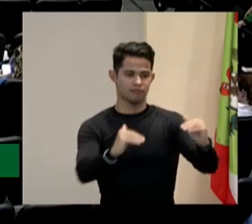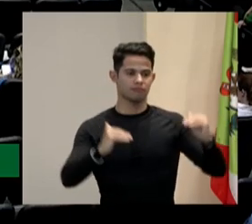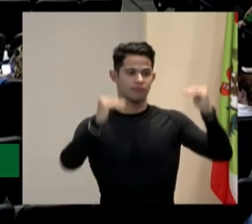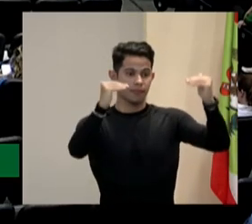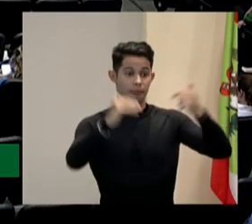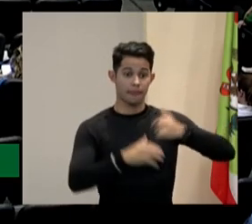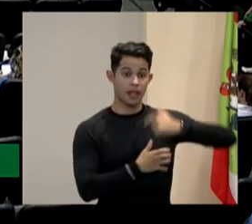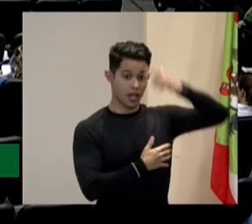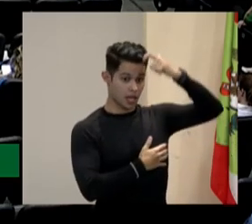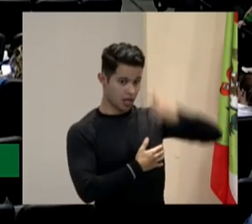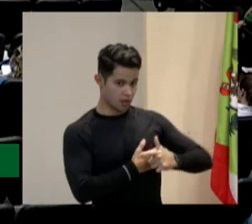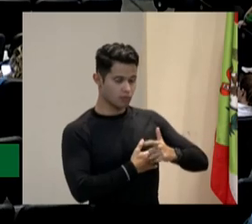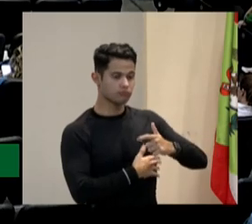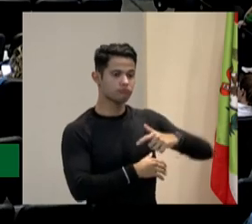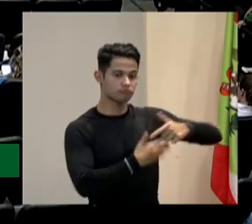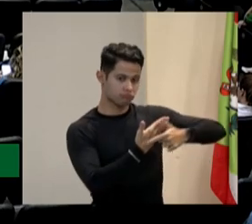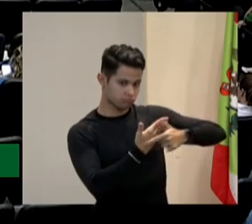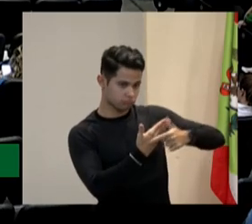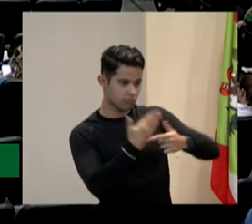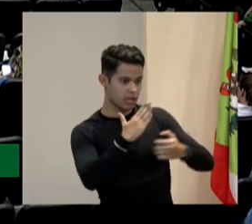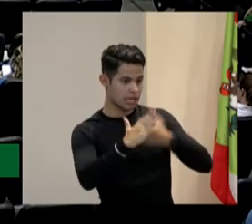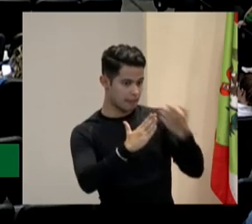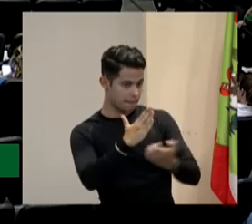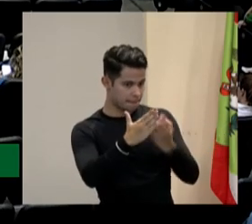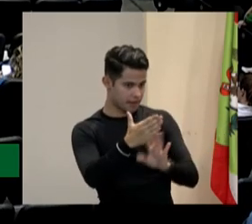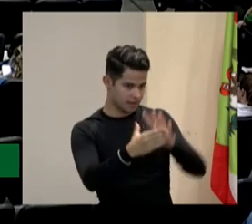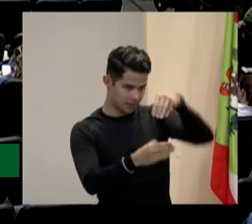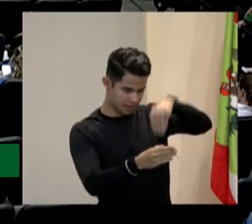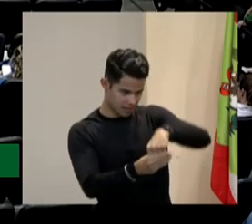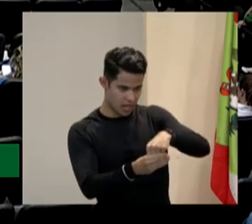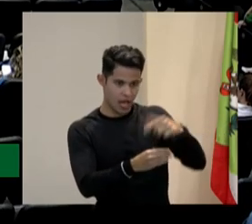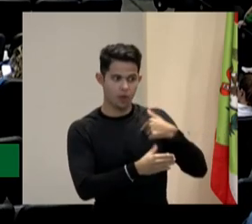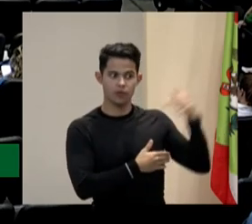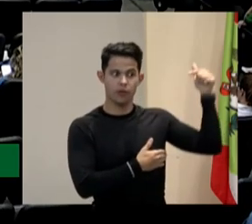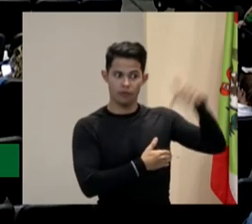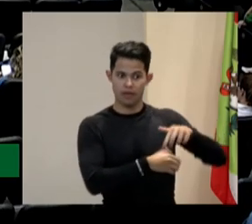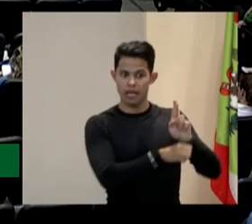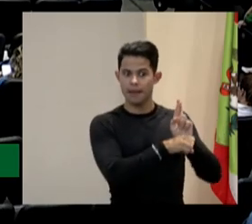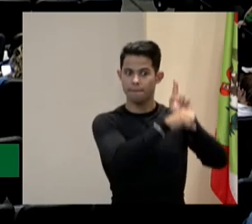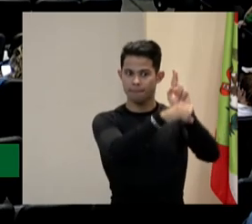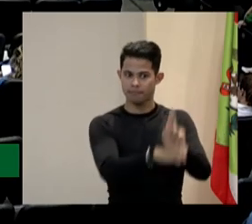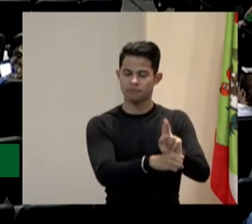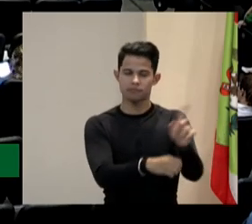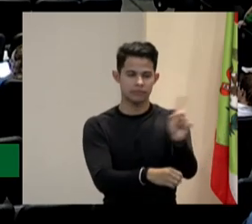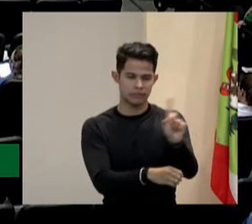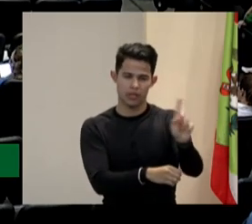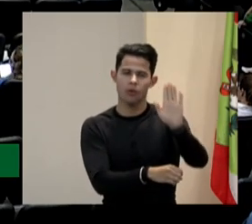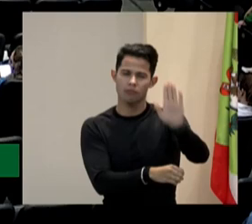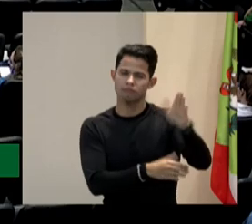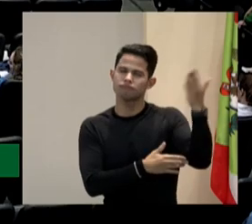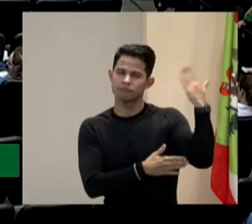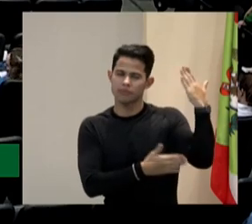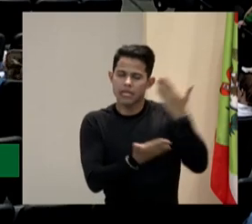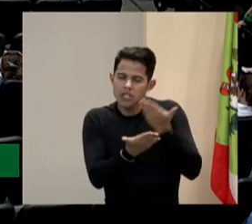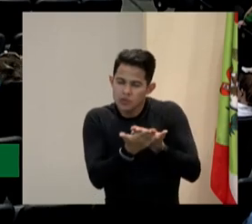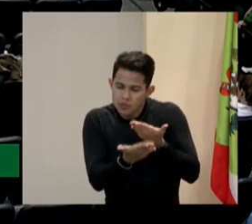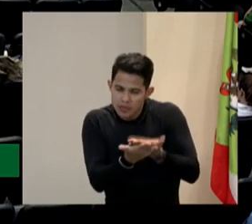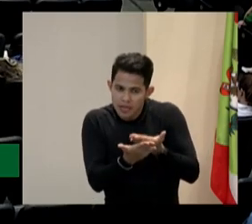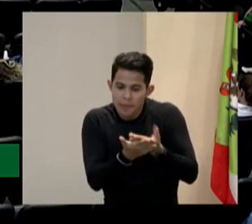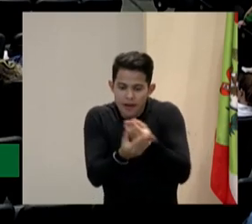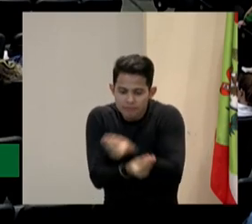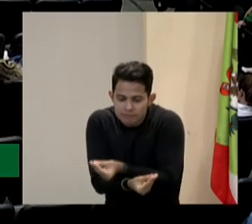eu como uma, não, eu como a empresa, porque eu não estou aqui representando a empresa, mas dentro dos estudos que eu fiz para empresas,